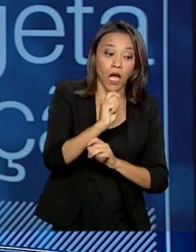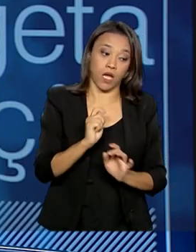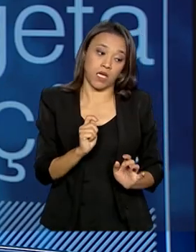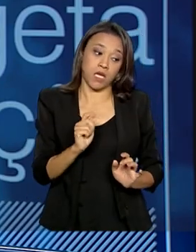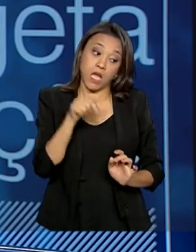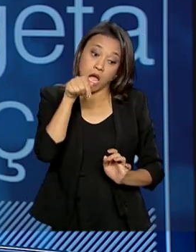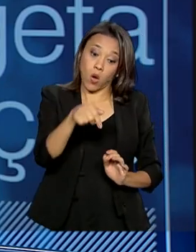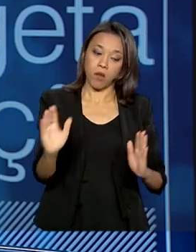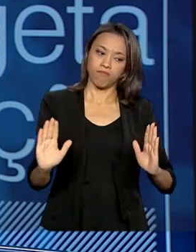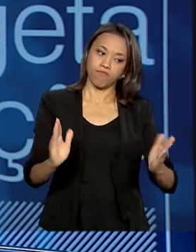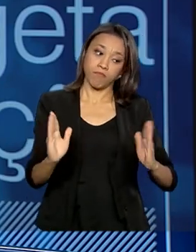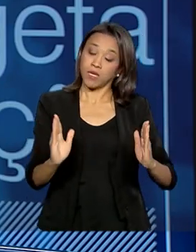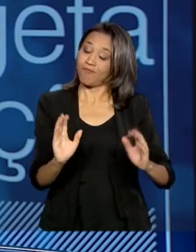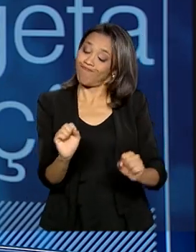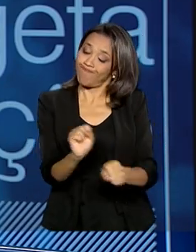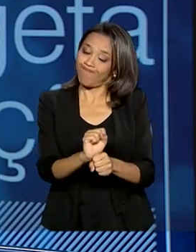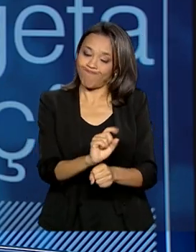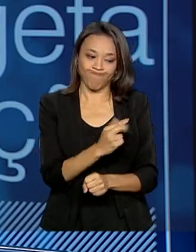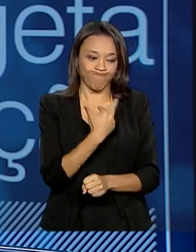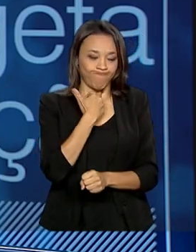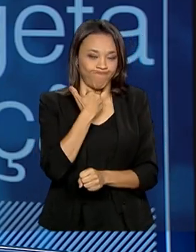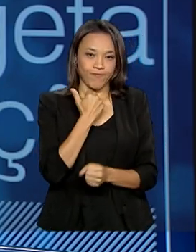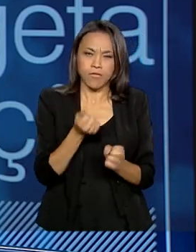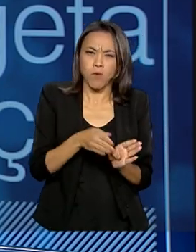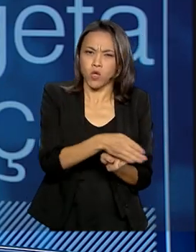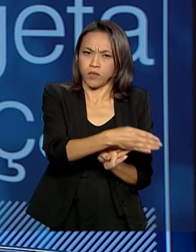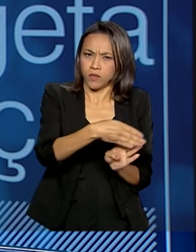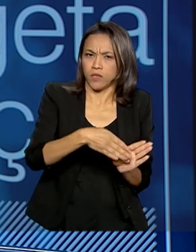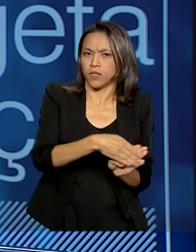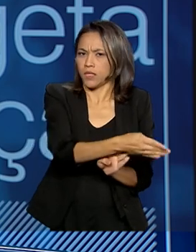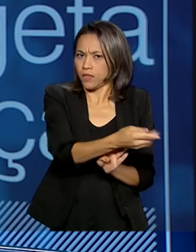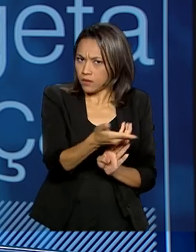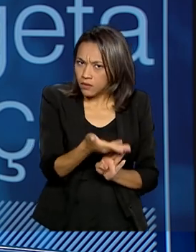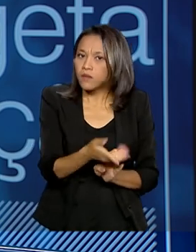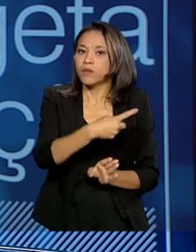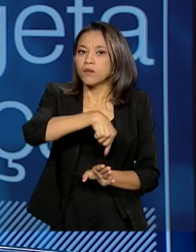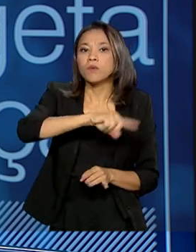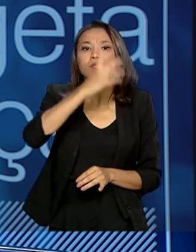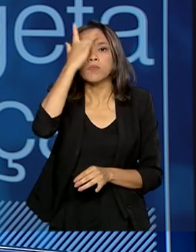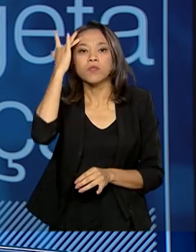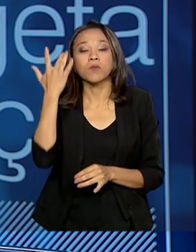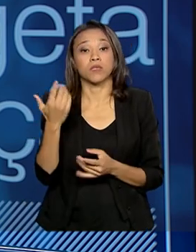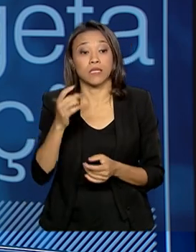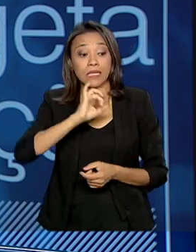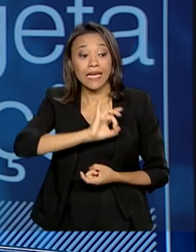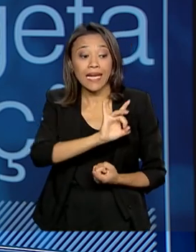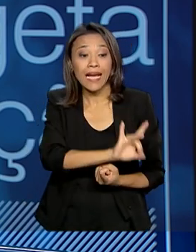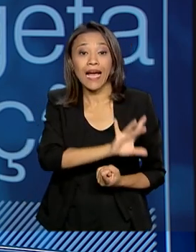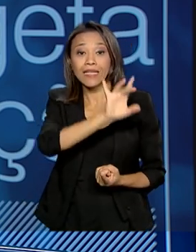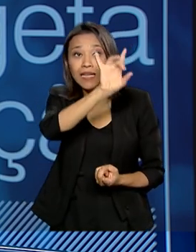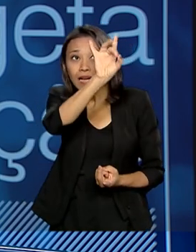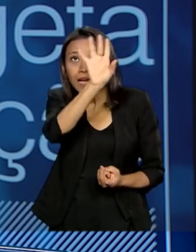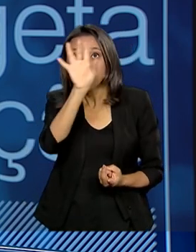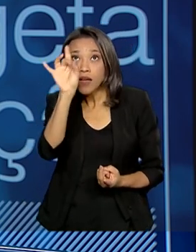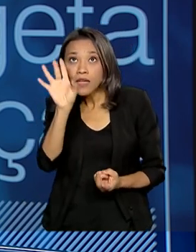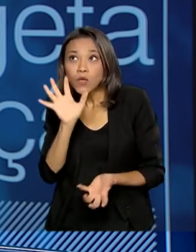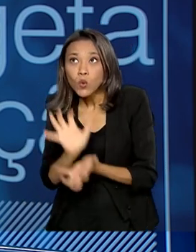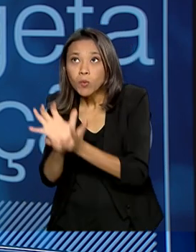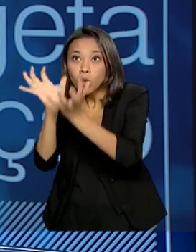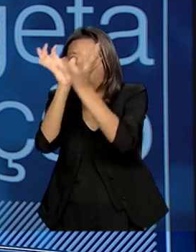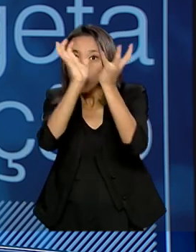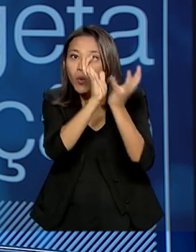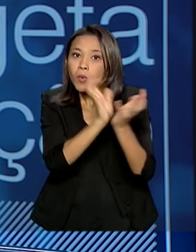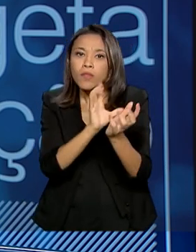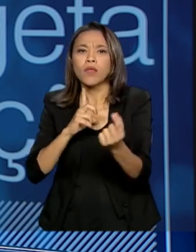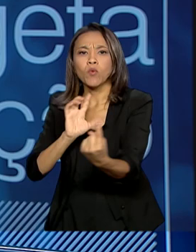utilizar o meio que a pessoa usa. E cada unidade, ela tem um sentido de